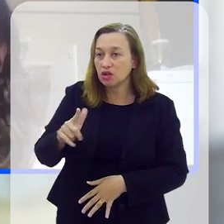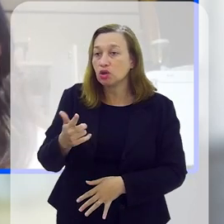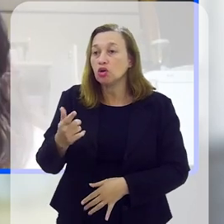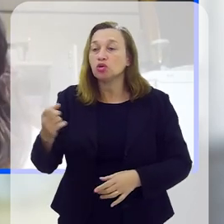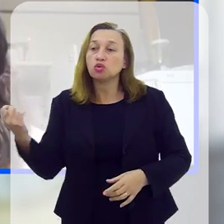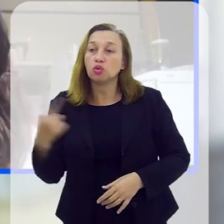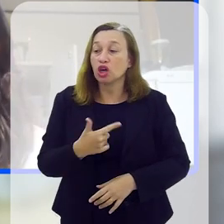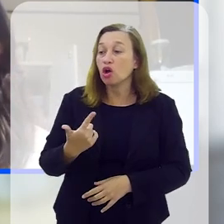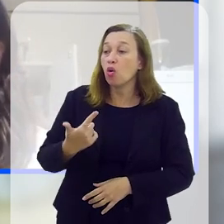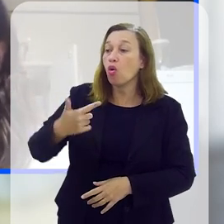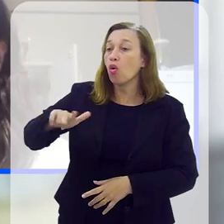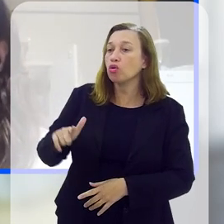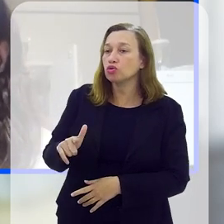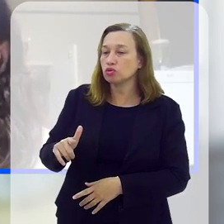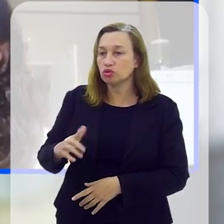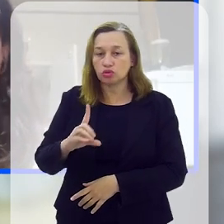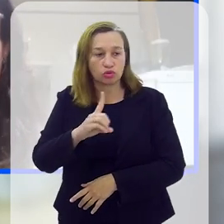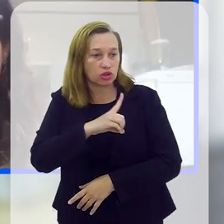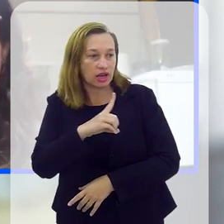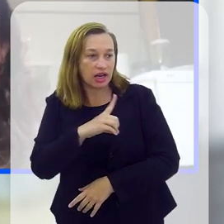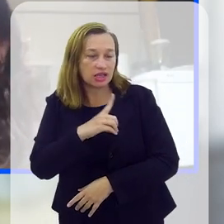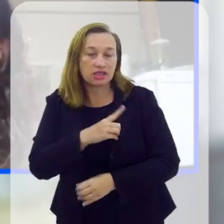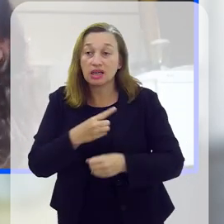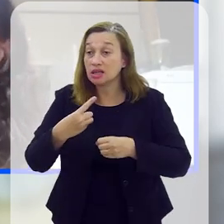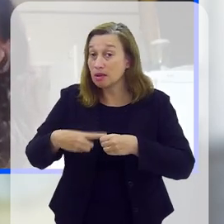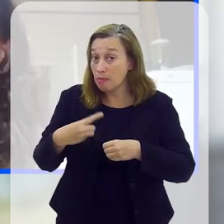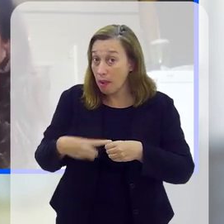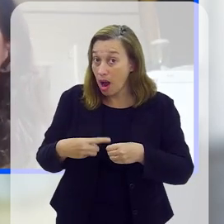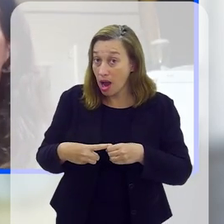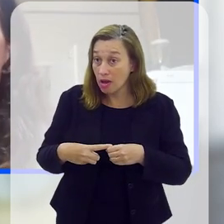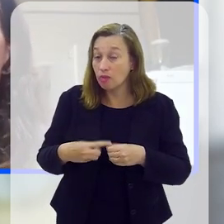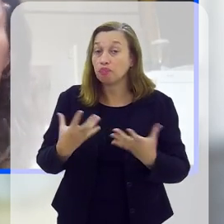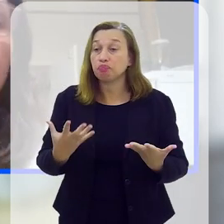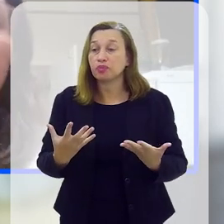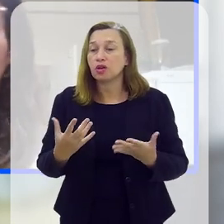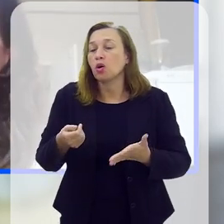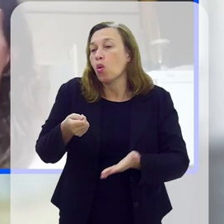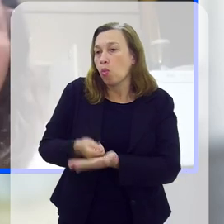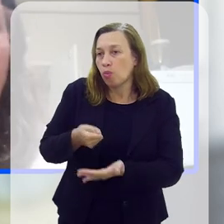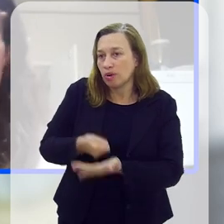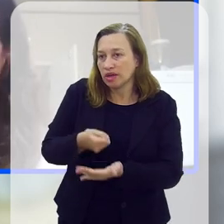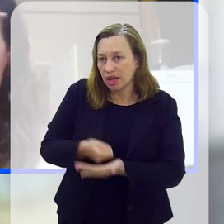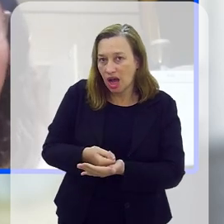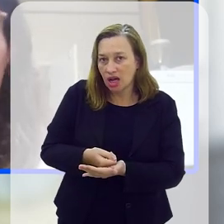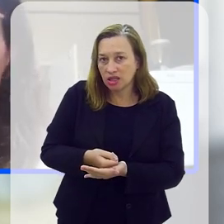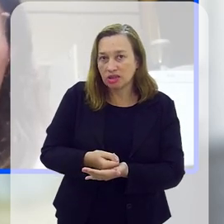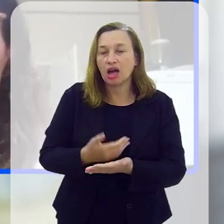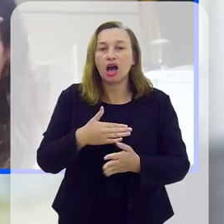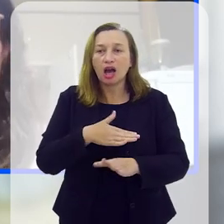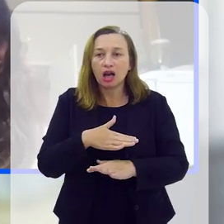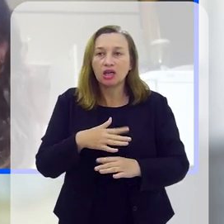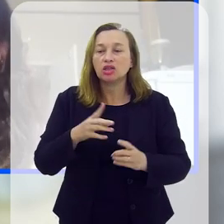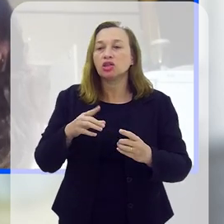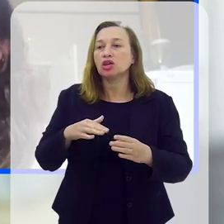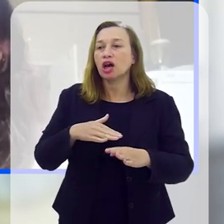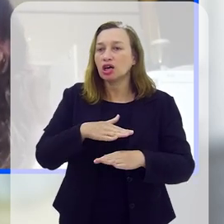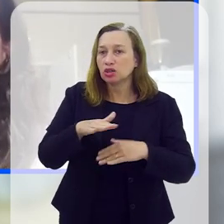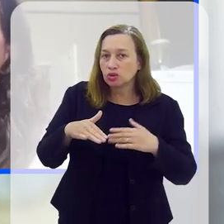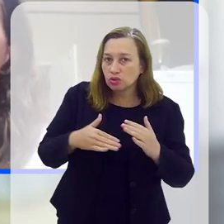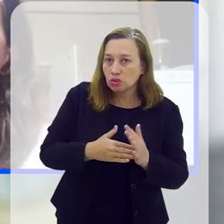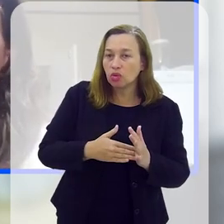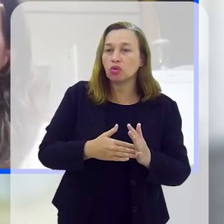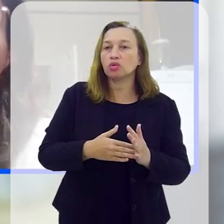delegacias distritais, por exemplo, delegacias de bairro, que nós falamos, que são obrigadas a atender todas as outras